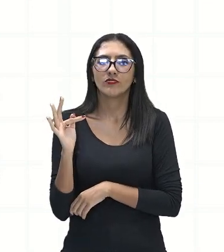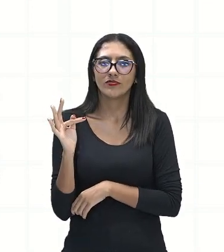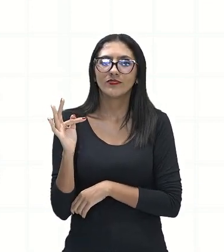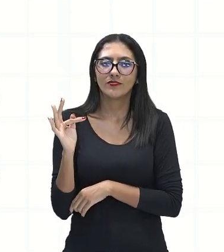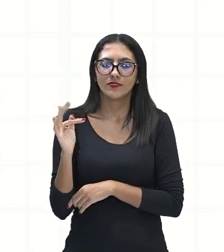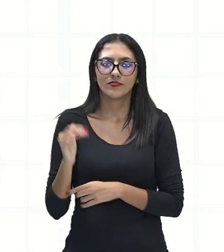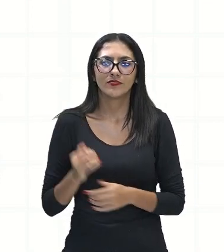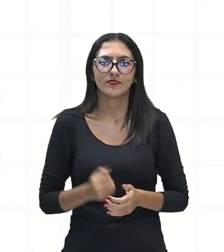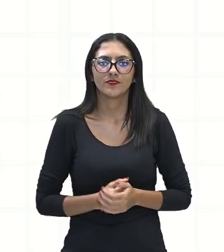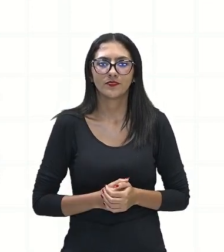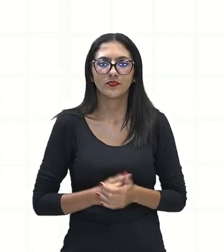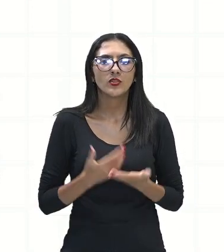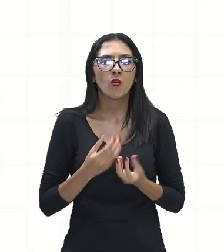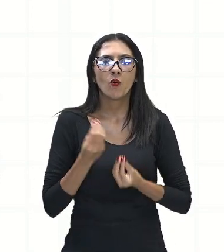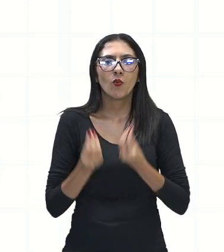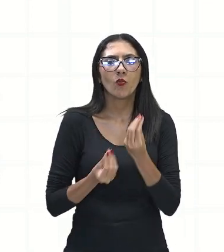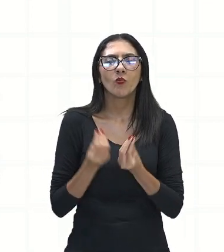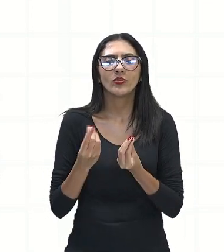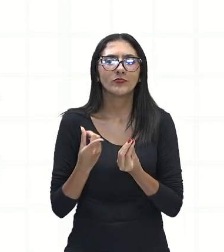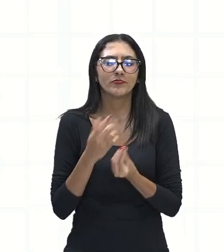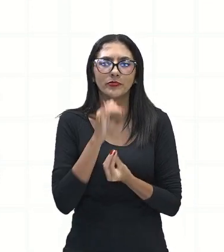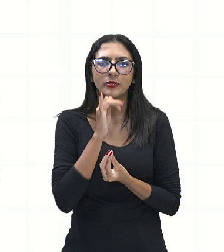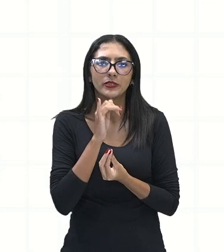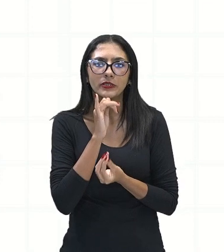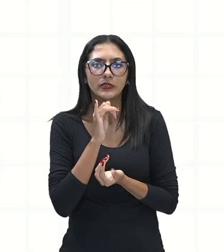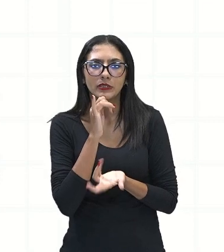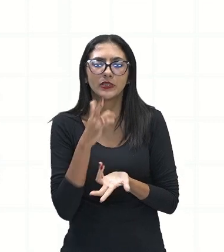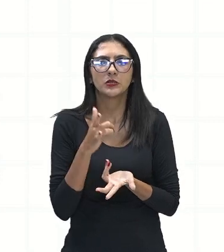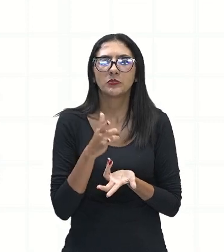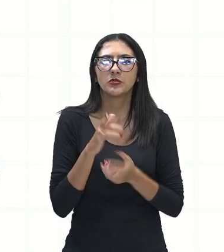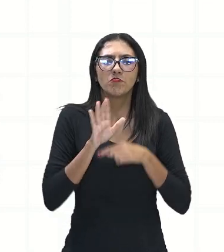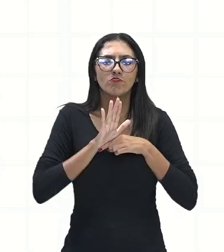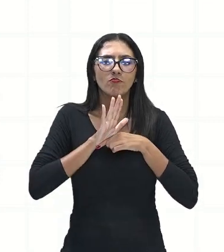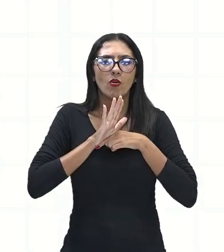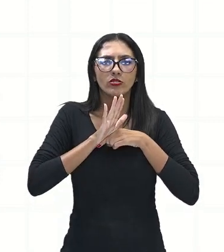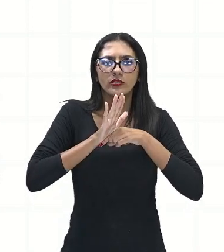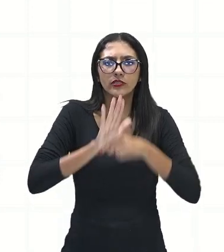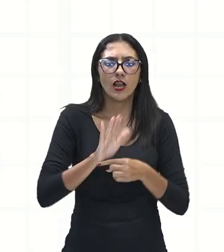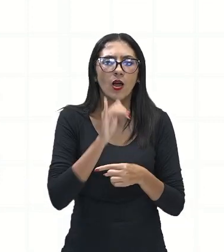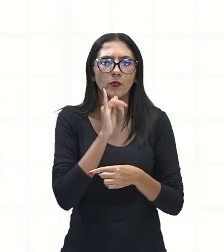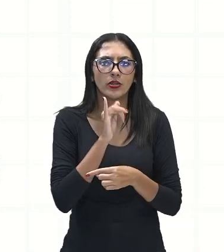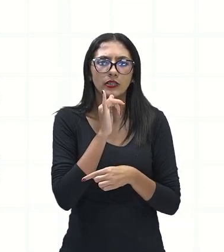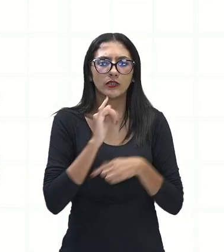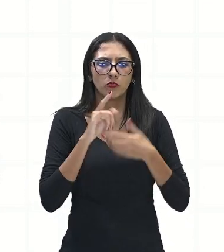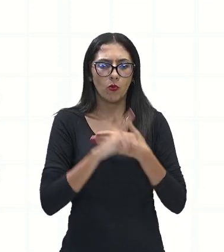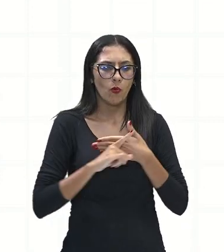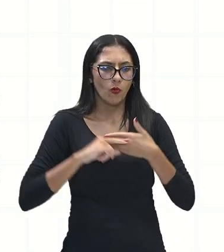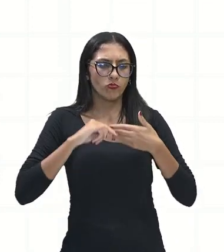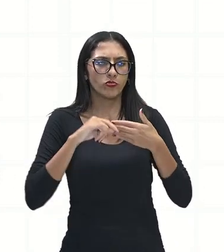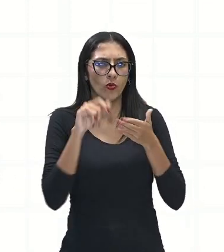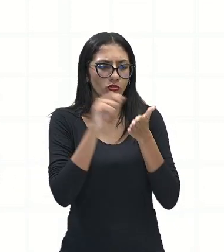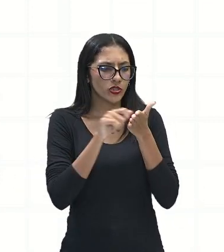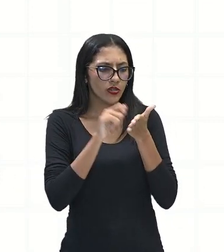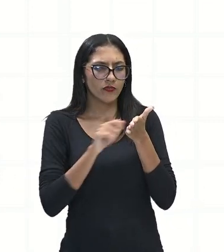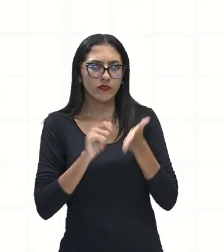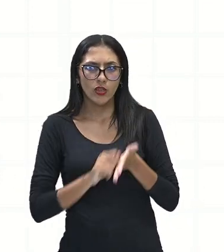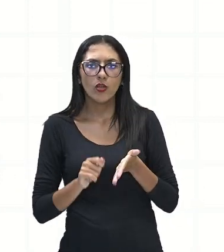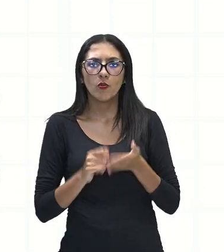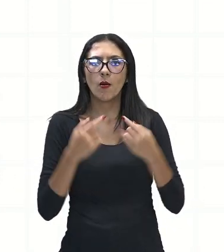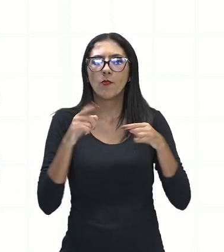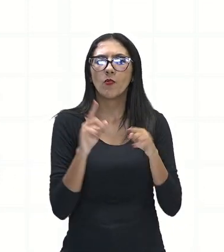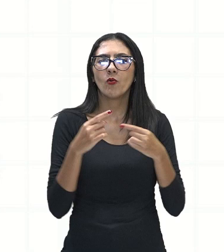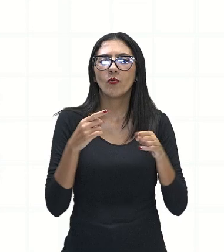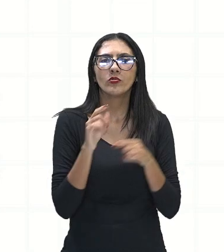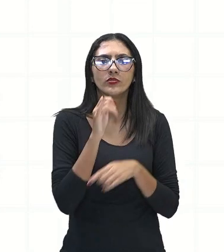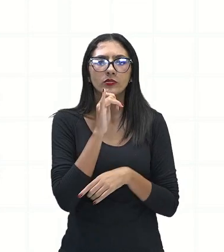Então, como ele quer causar emoção, ele quer dizer desse eu lírico aí que está sofrendo, porque eu não